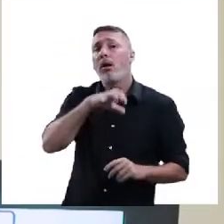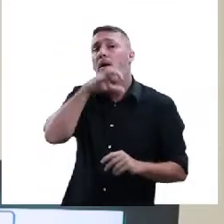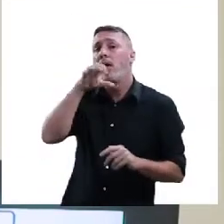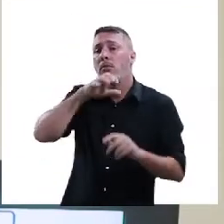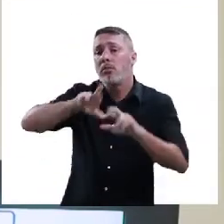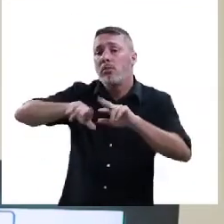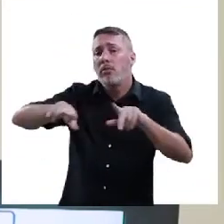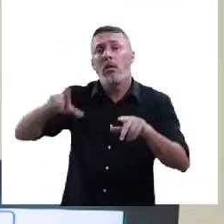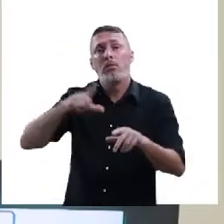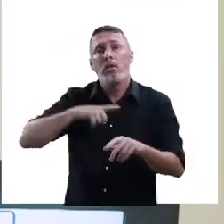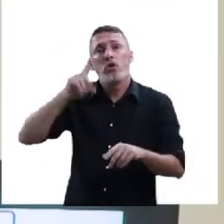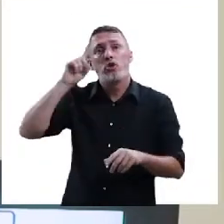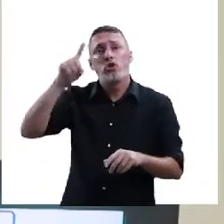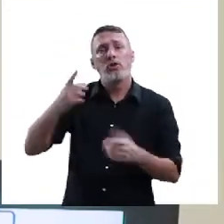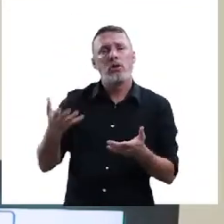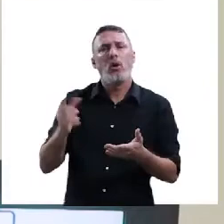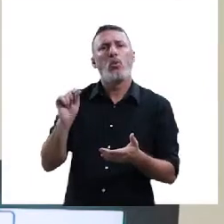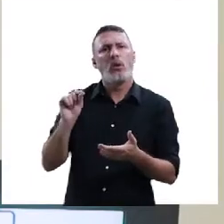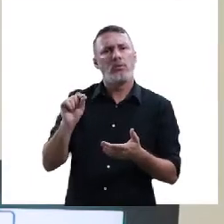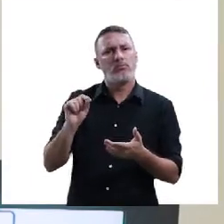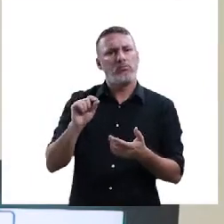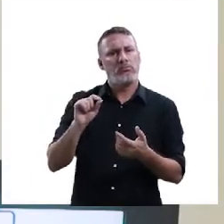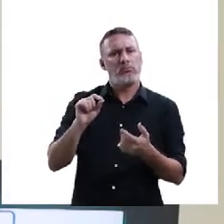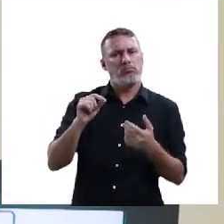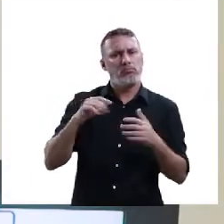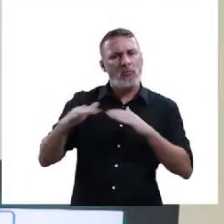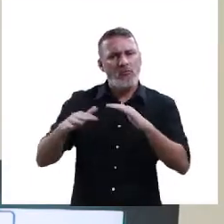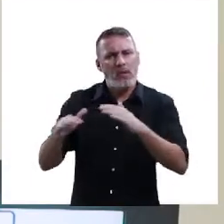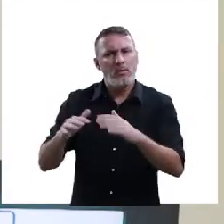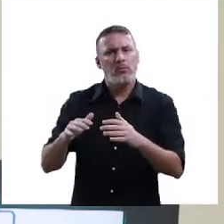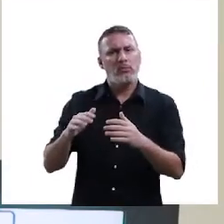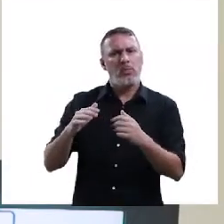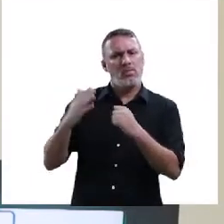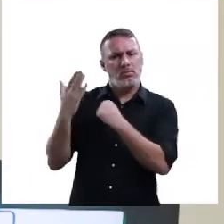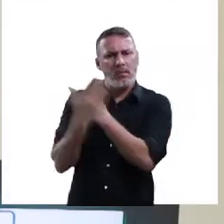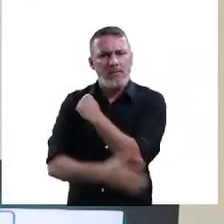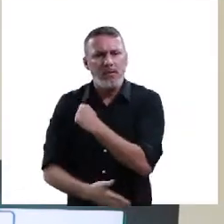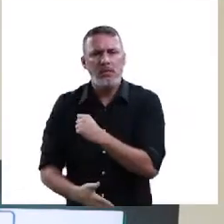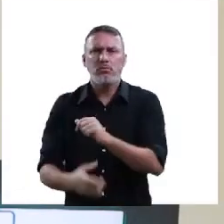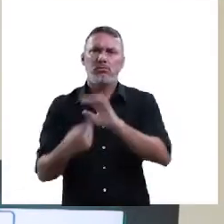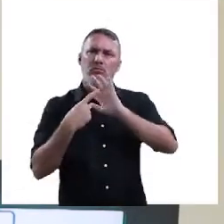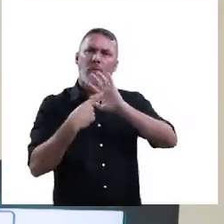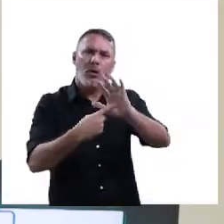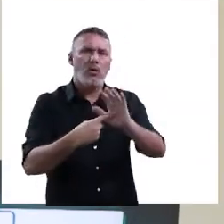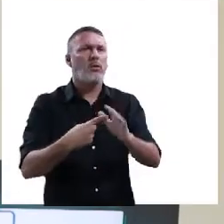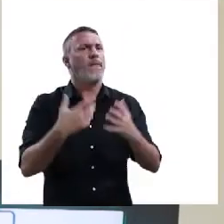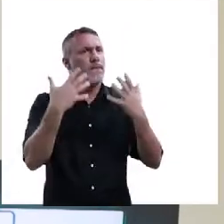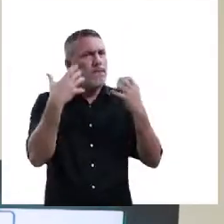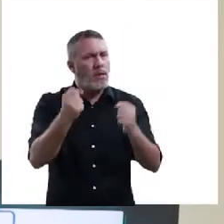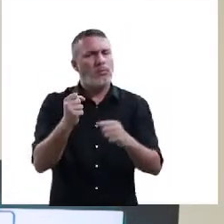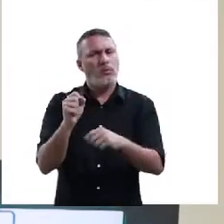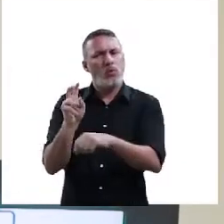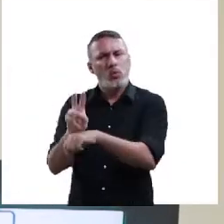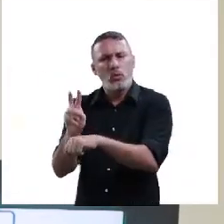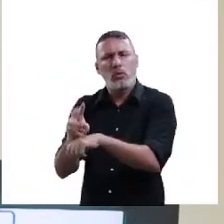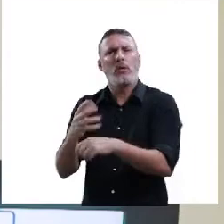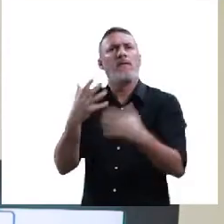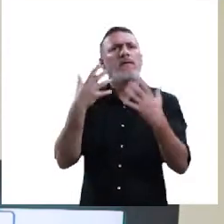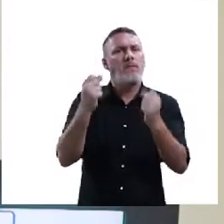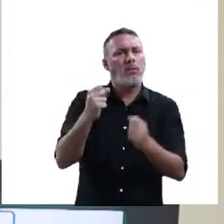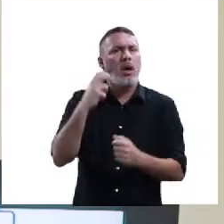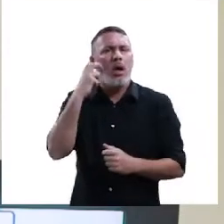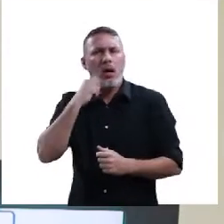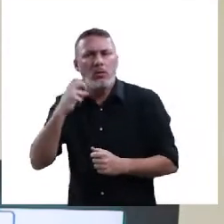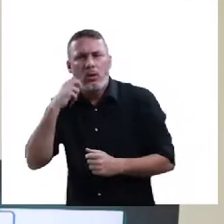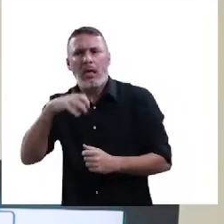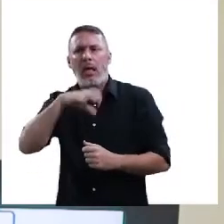têm o próprio dia para ser combatido, para ser evidenciado, para colocar ali, olha, vamos cuidar dos animais, vamos adotar, vamos